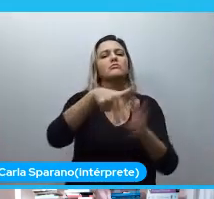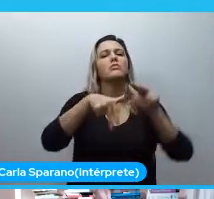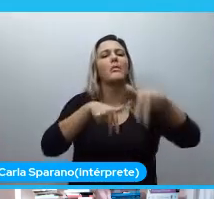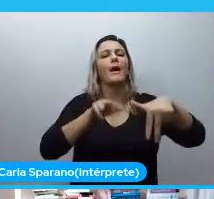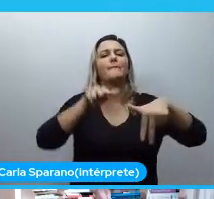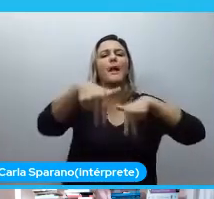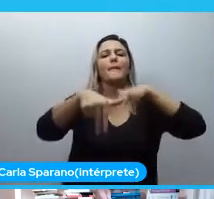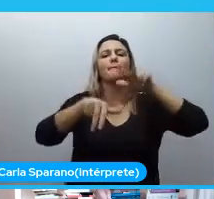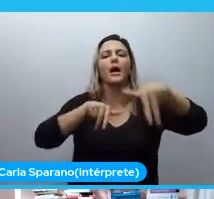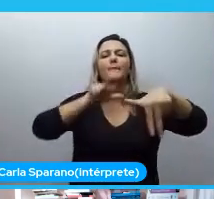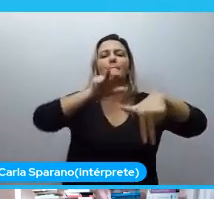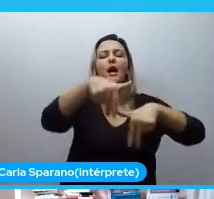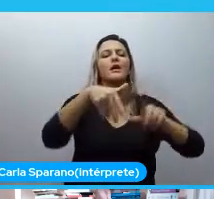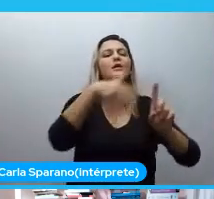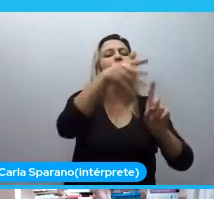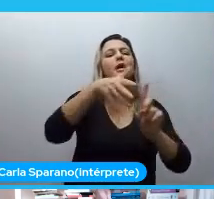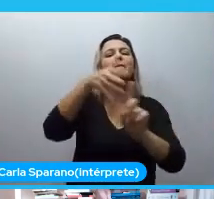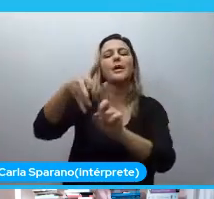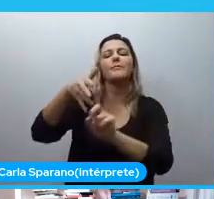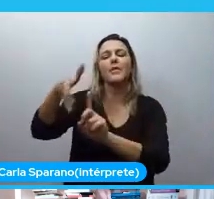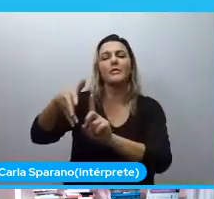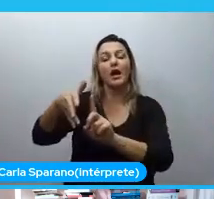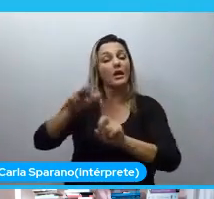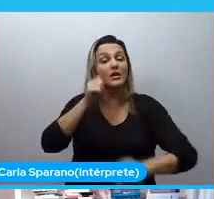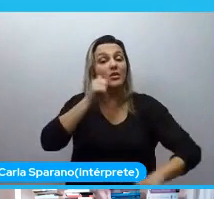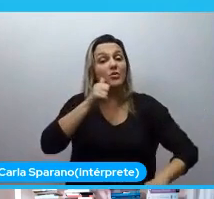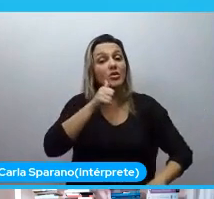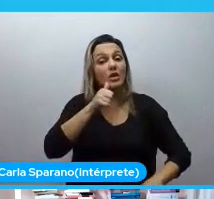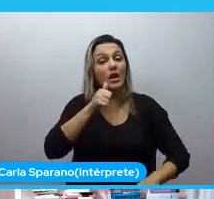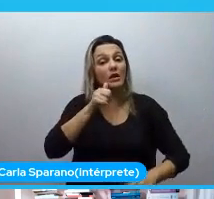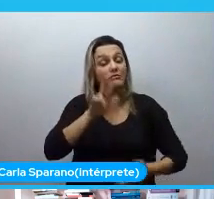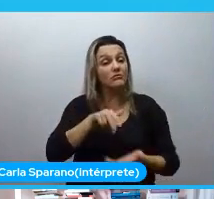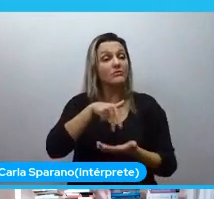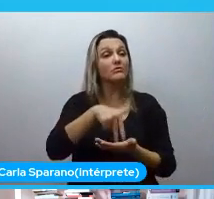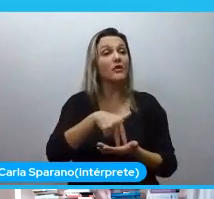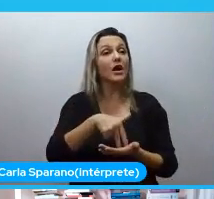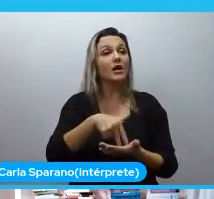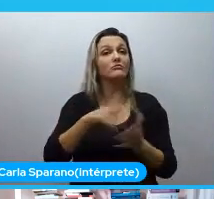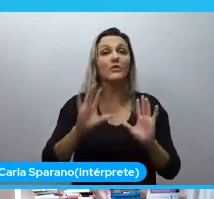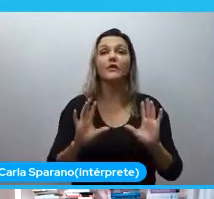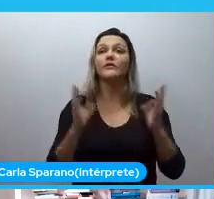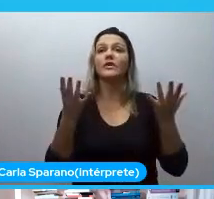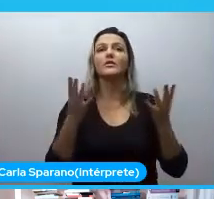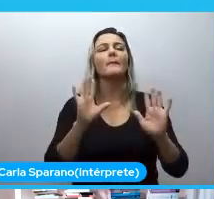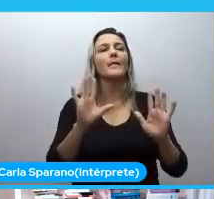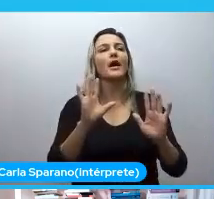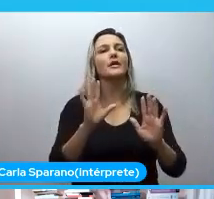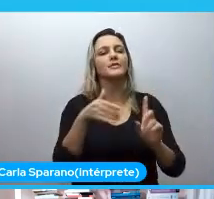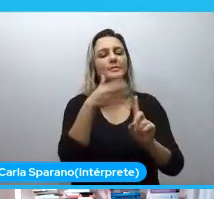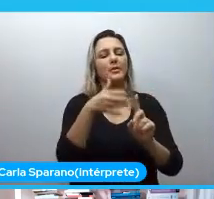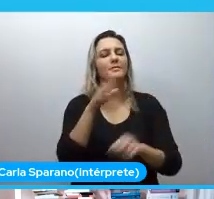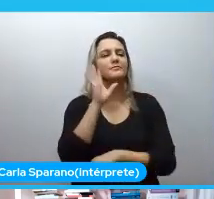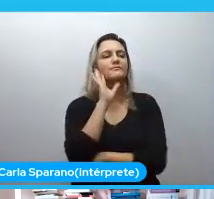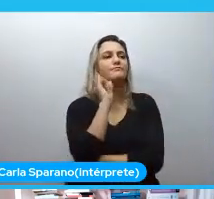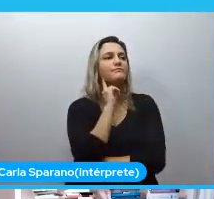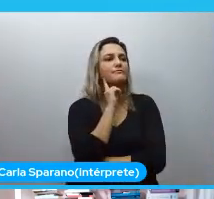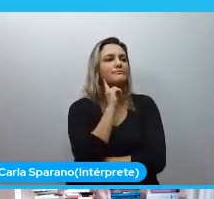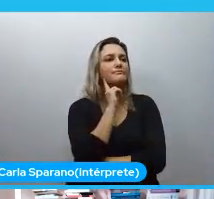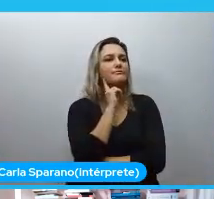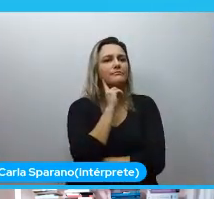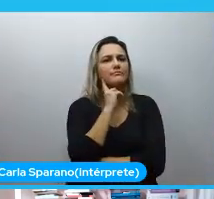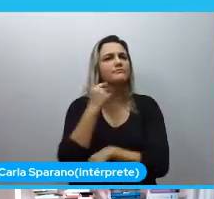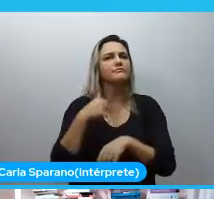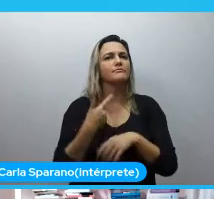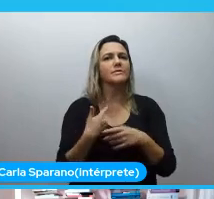eventos. Mas, normalmente, elas não iam palestrar. Elas não iam para frente. Elas não, sabe? Falavam assim... Ah, eu quero fazer esse